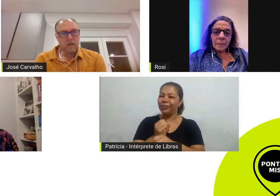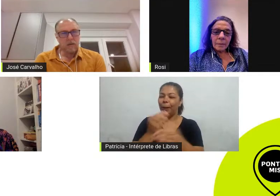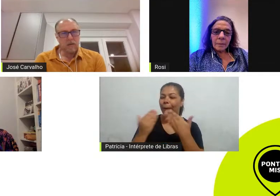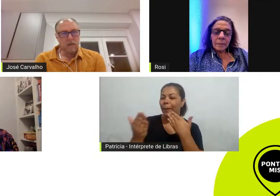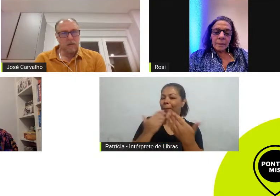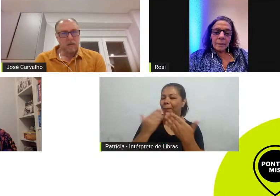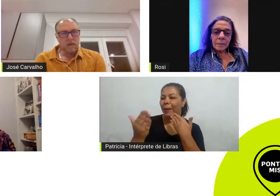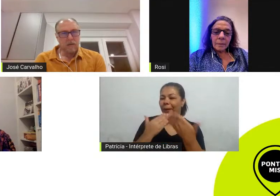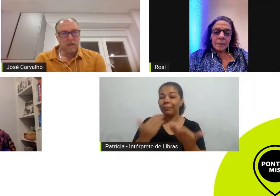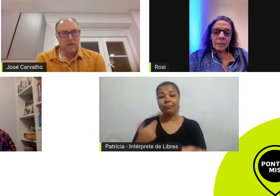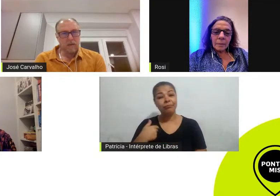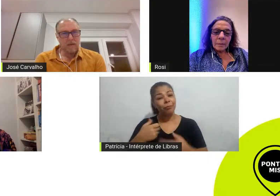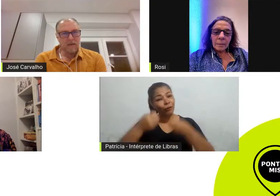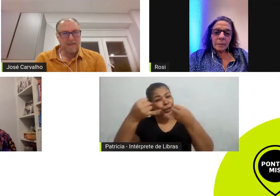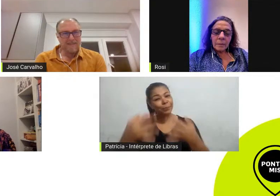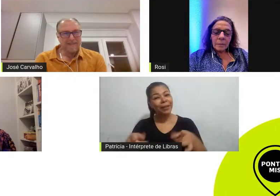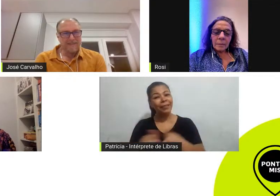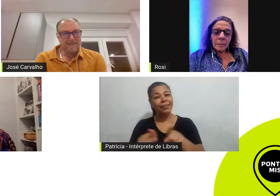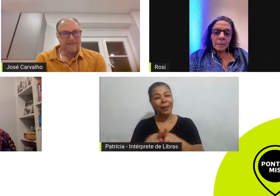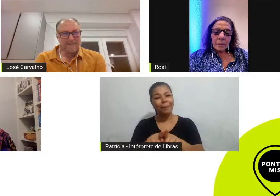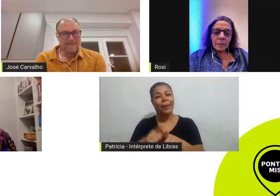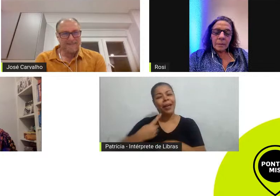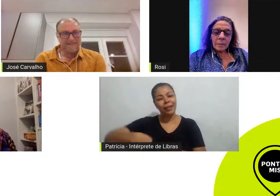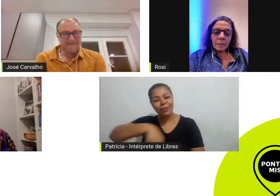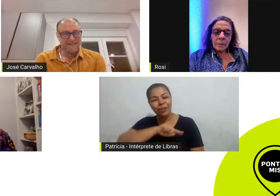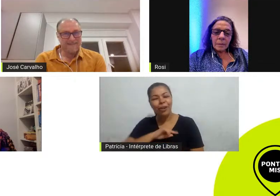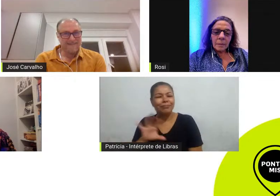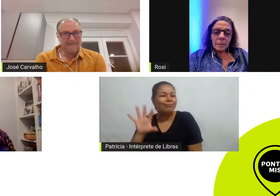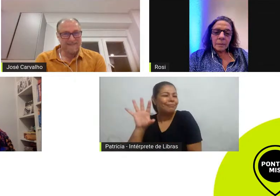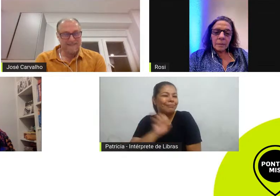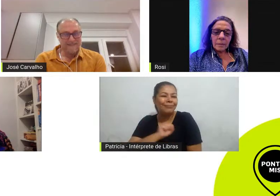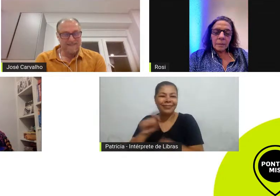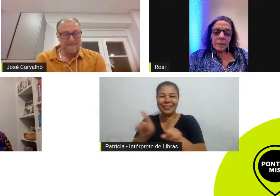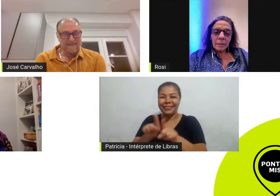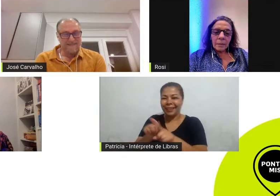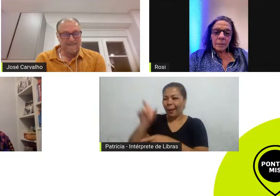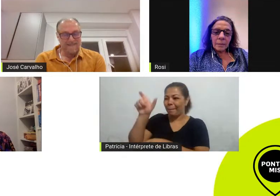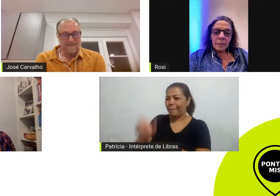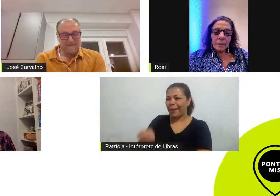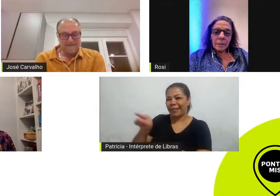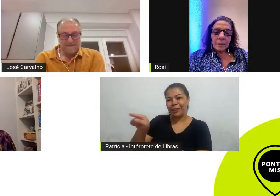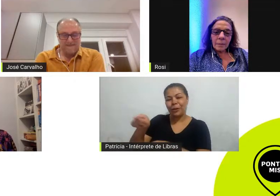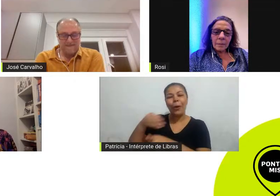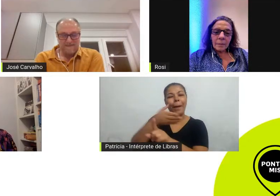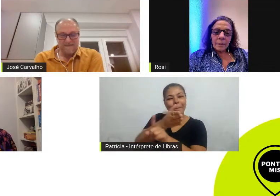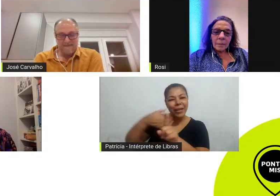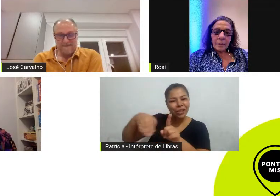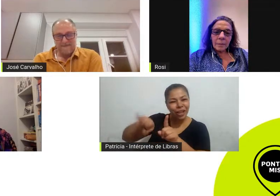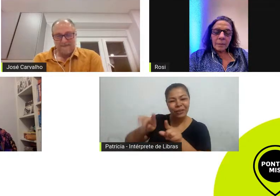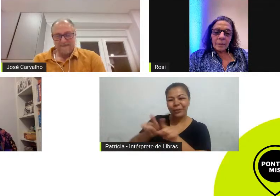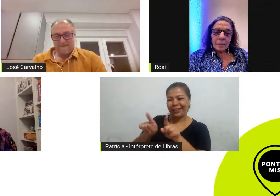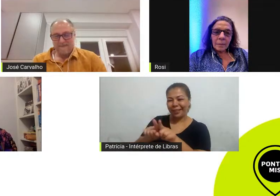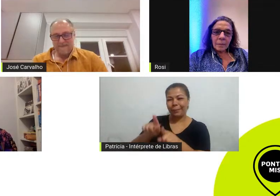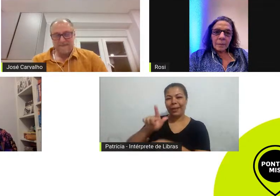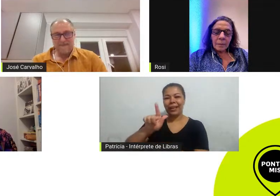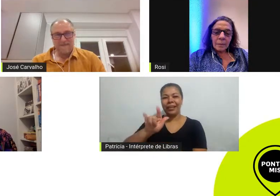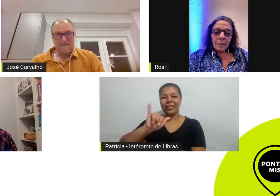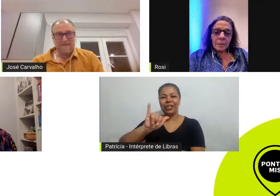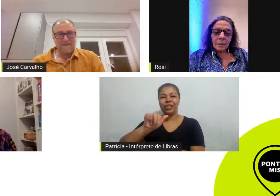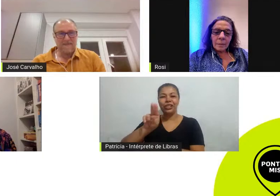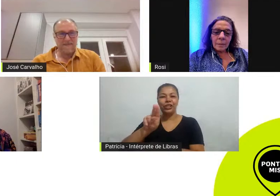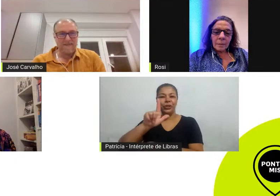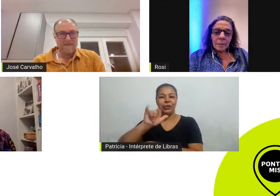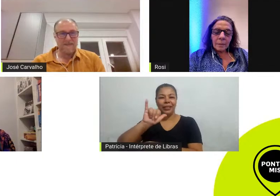querida parceira nossa aqui Juliana Monteiro que também vai ser a mediadora aqui do nosso bate-papo Juliana que é roteirista e